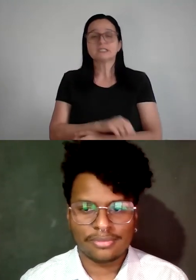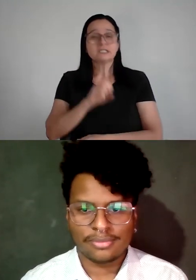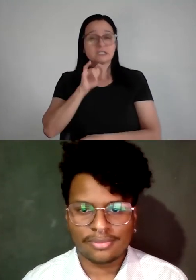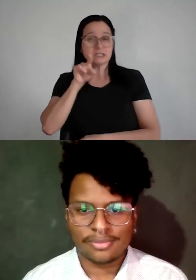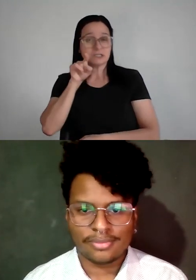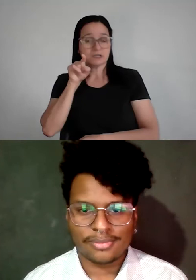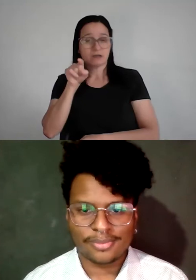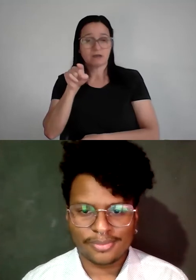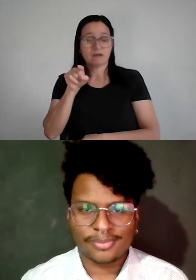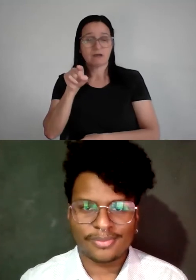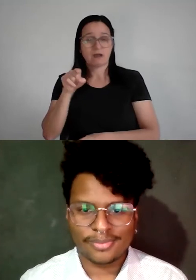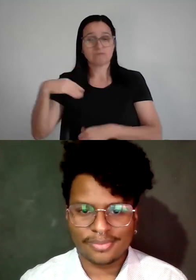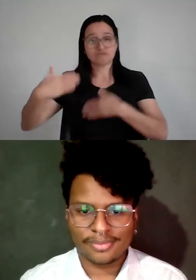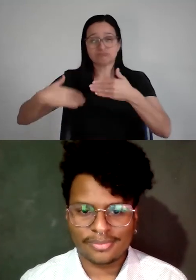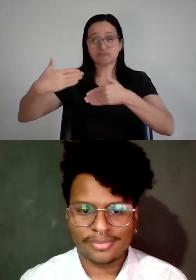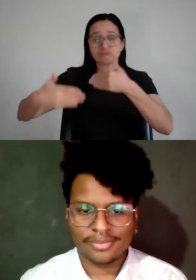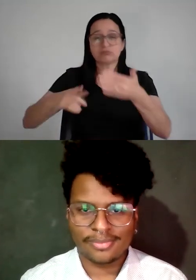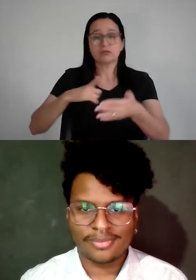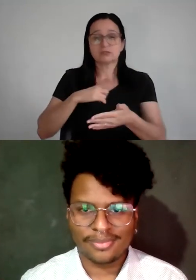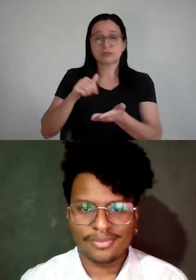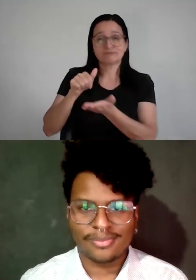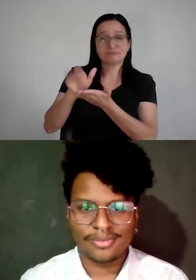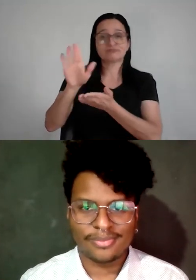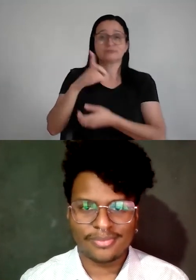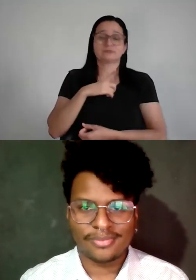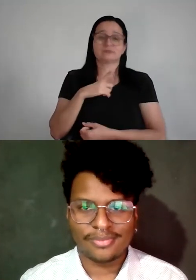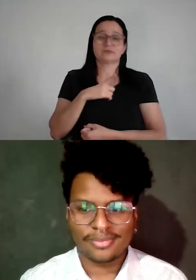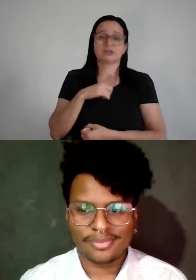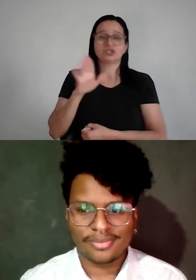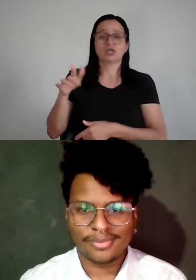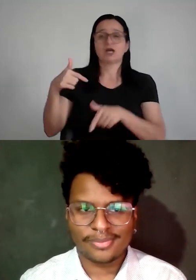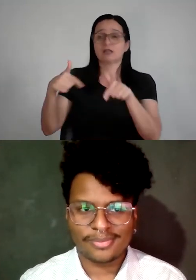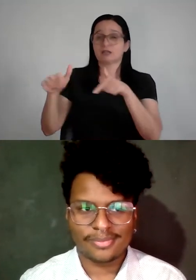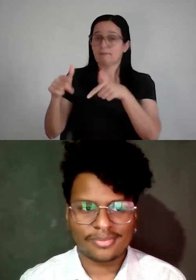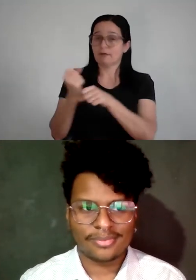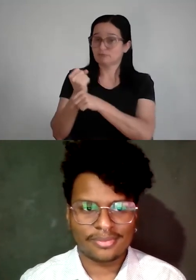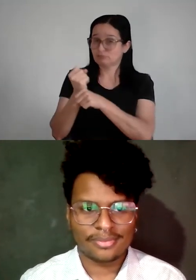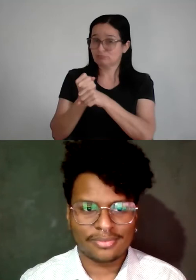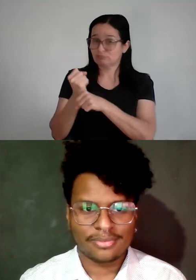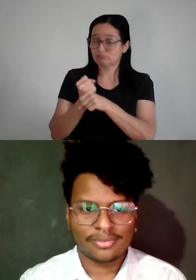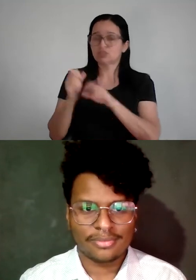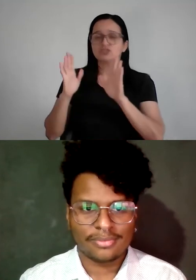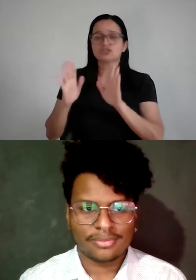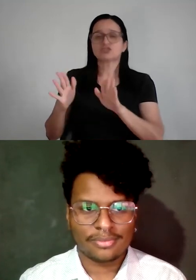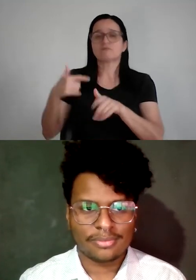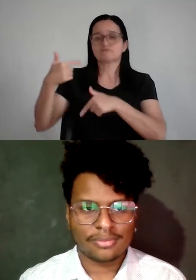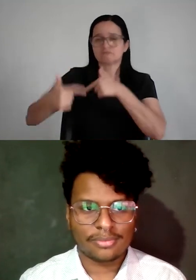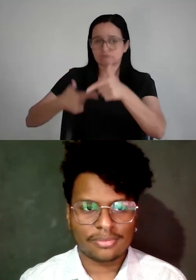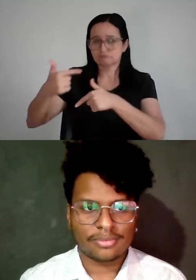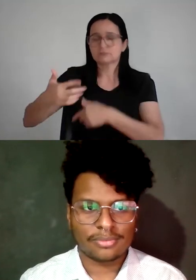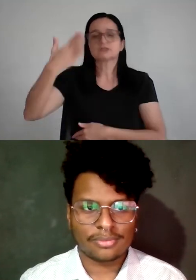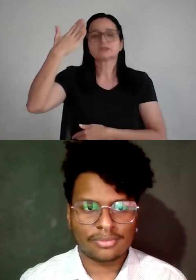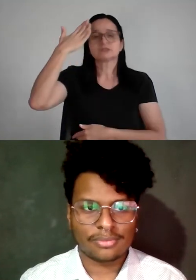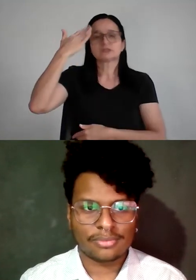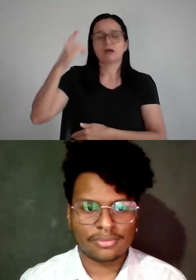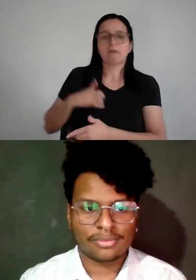sendo passando nesse processo de avaliação, ela já tava sendo demitida. Então, ela já tá trabalhando há alguns anos no lugar, ela sabe o que ela tem que fazer, ela não recebe expor.